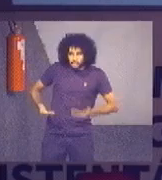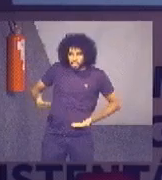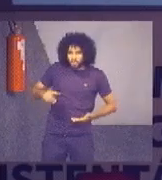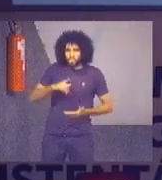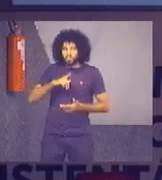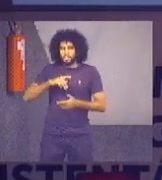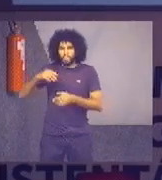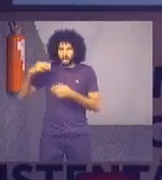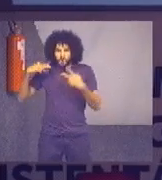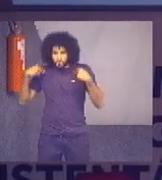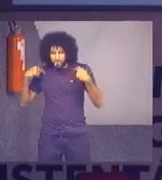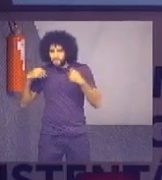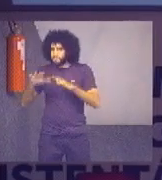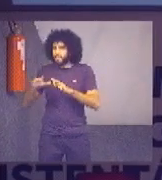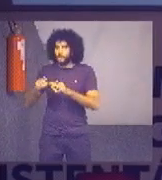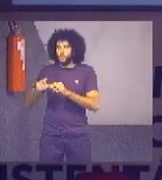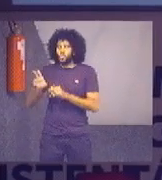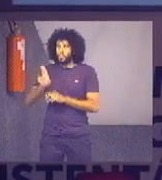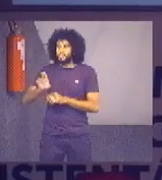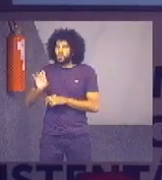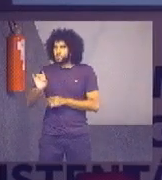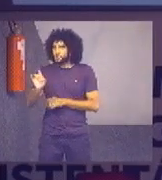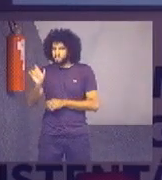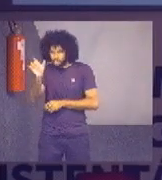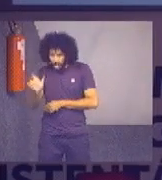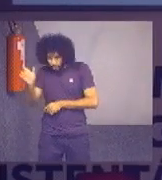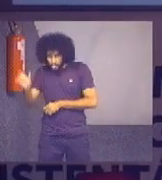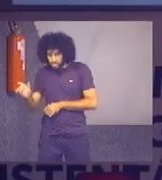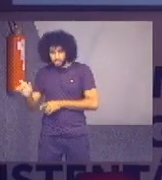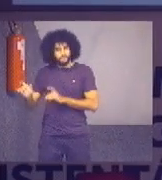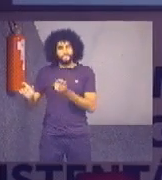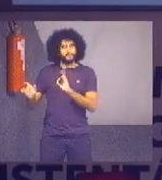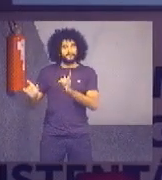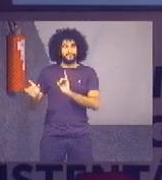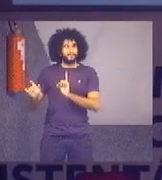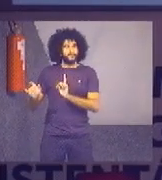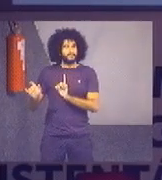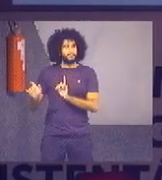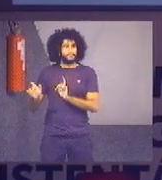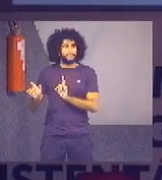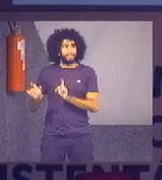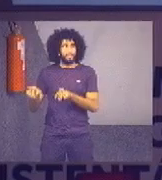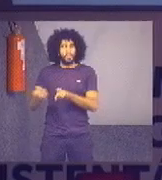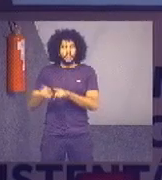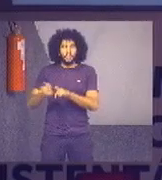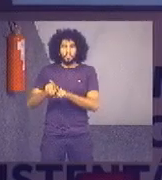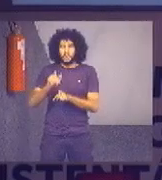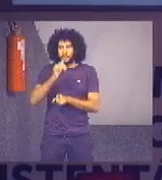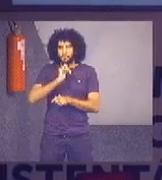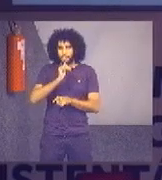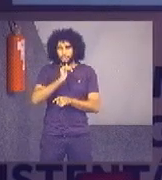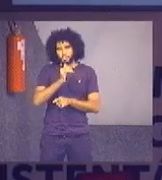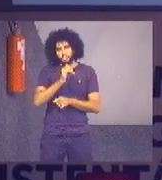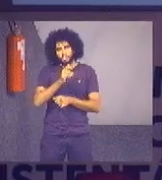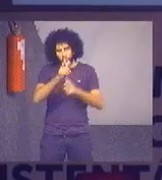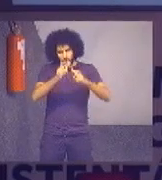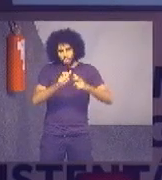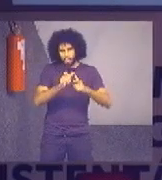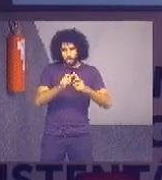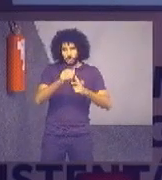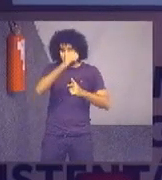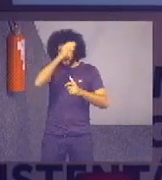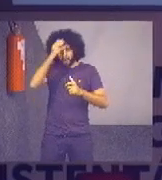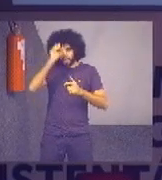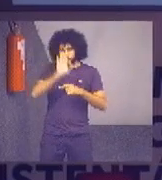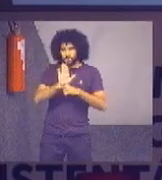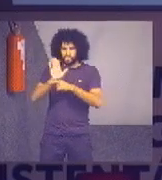consumo de copo não é somente para essas pessoas, serve também para o atendimento da vara e tudo, mas